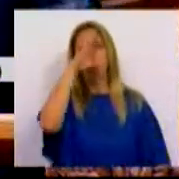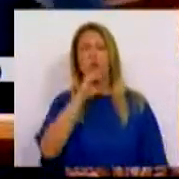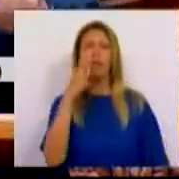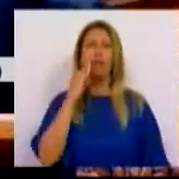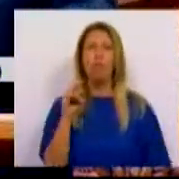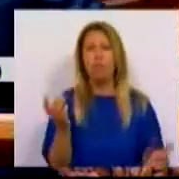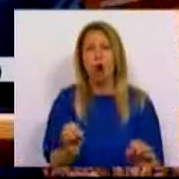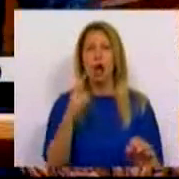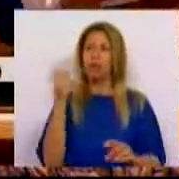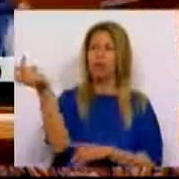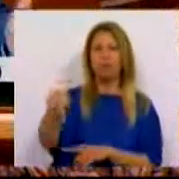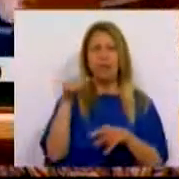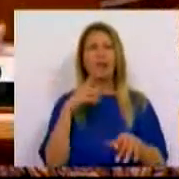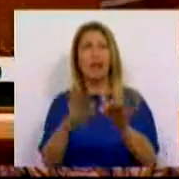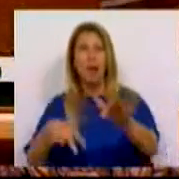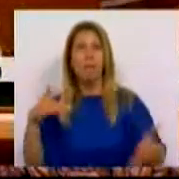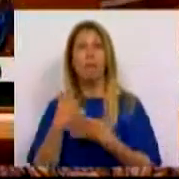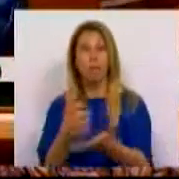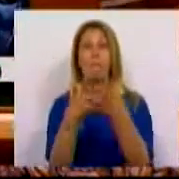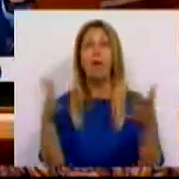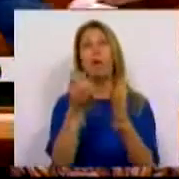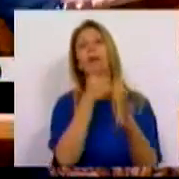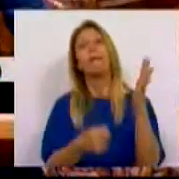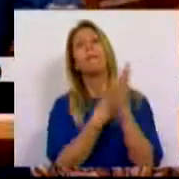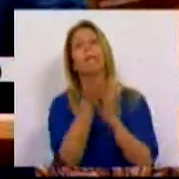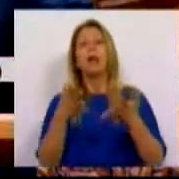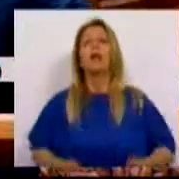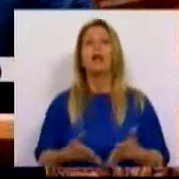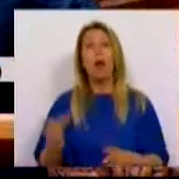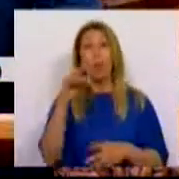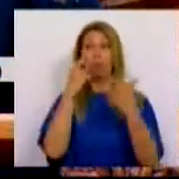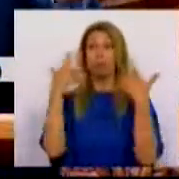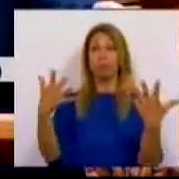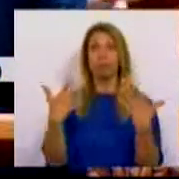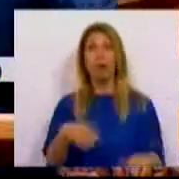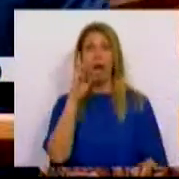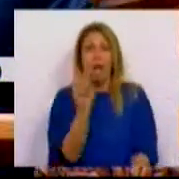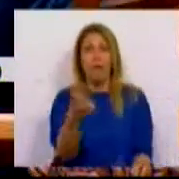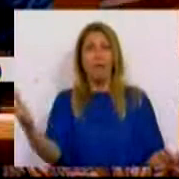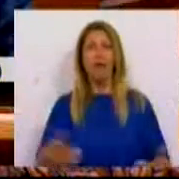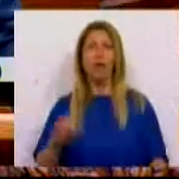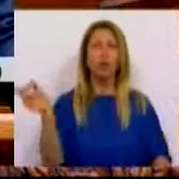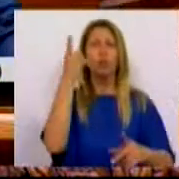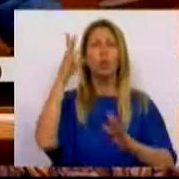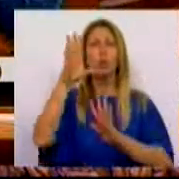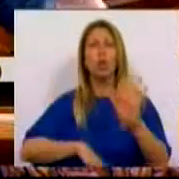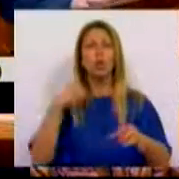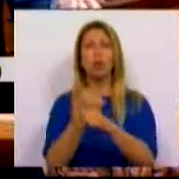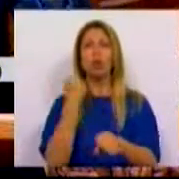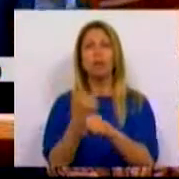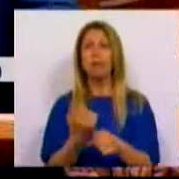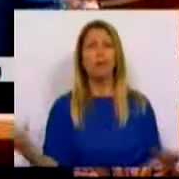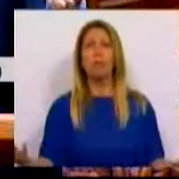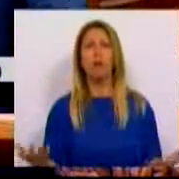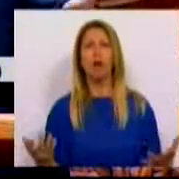Câmara, com o apoio da maioria, medidas para a natalidade, quando a mais evidente está à frente dos nossos olhos, é não precarizar as relações laborais, é sair